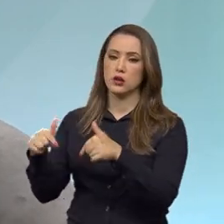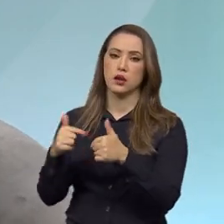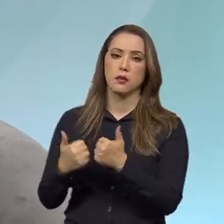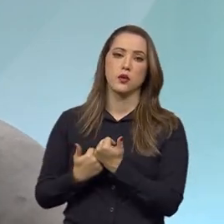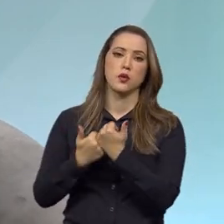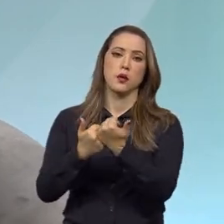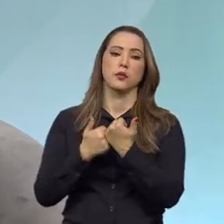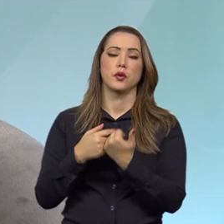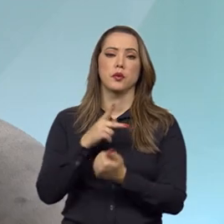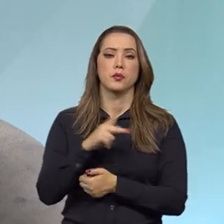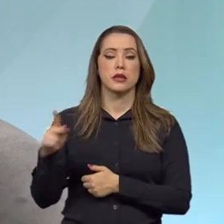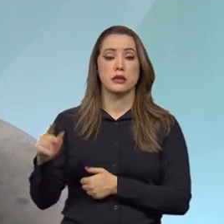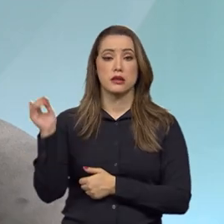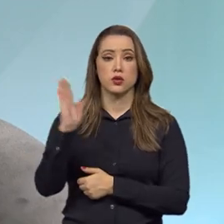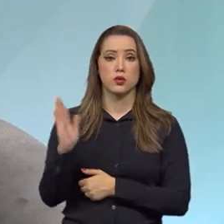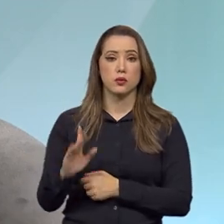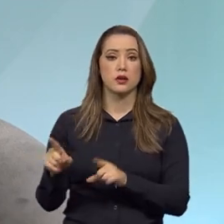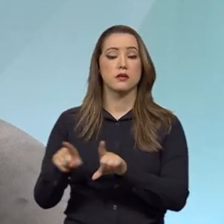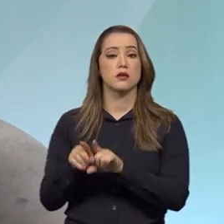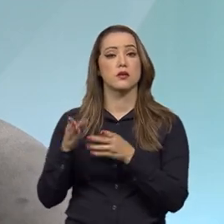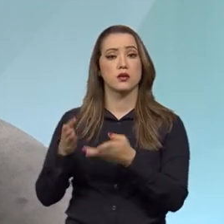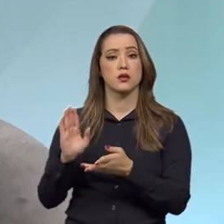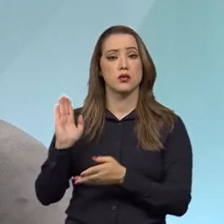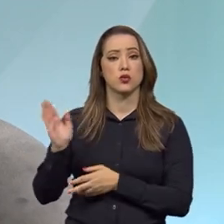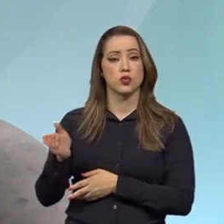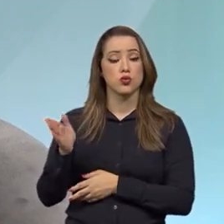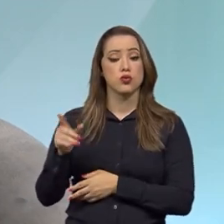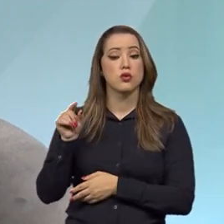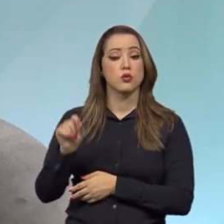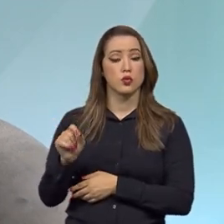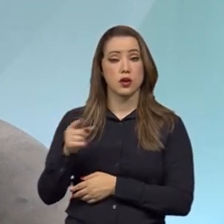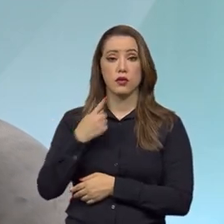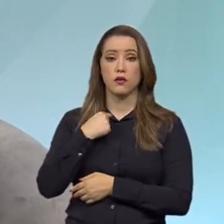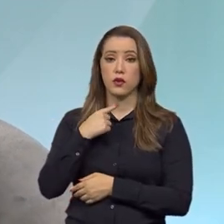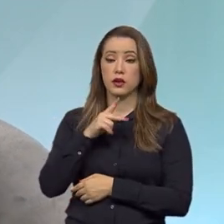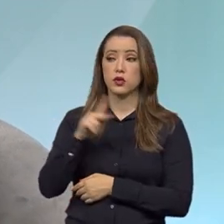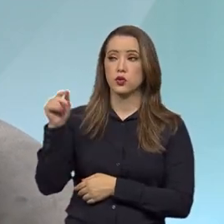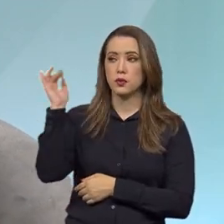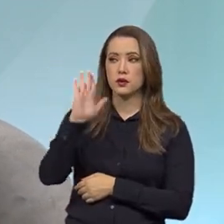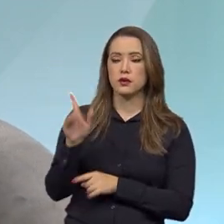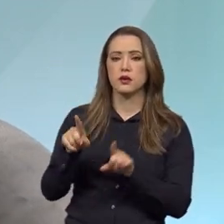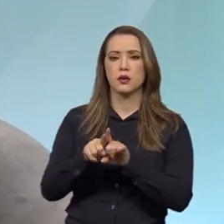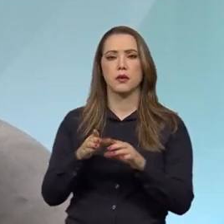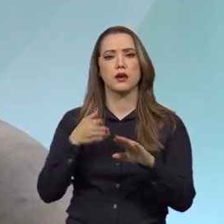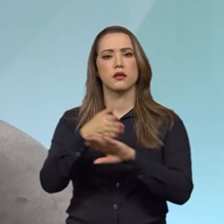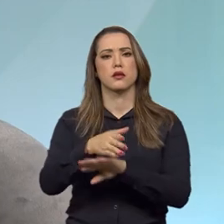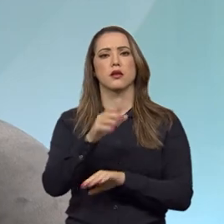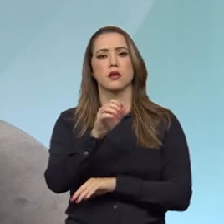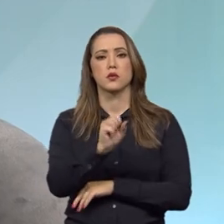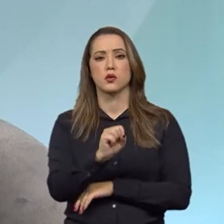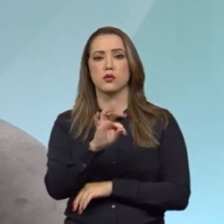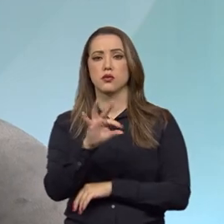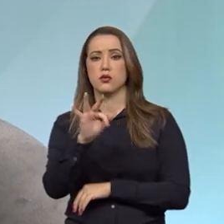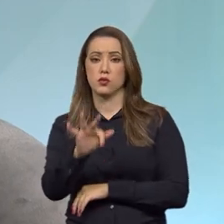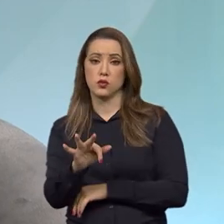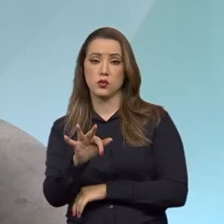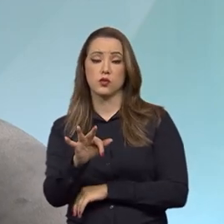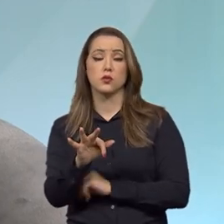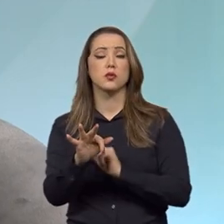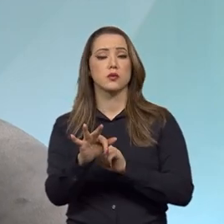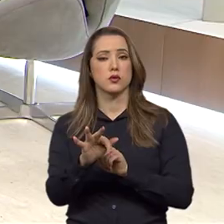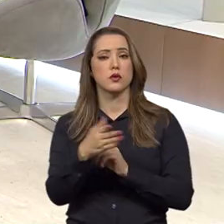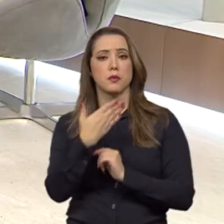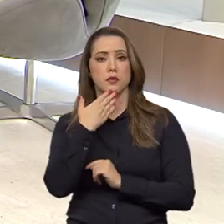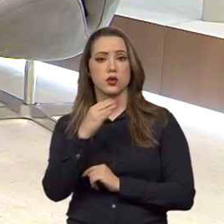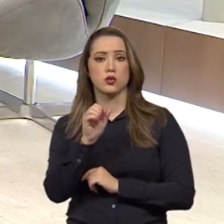do Presidente da República, isso já era uma vontade do Presidente da República, e também judicialmente ingressando com essa ação no Supremo Tribunal Federal.